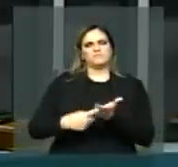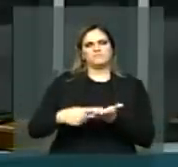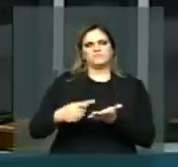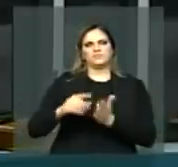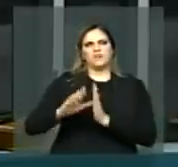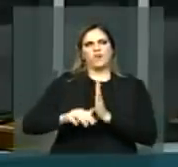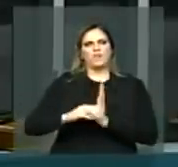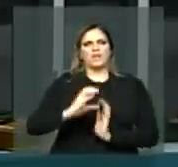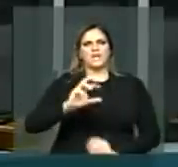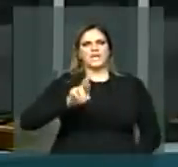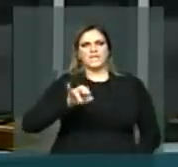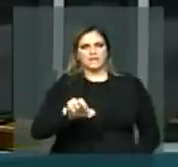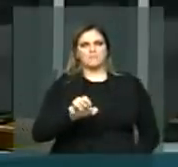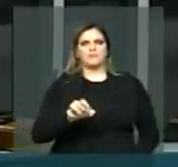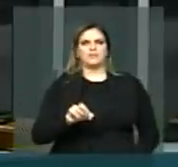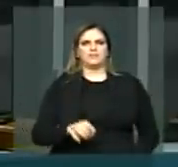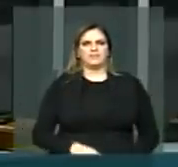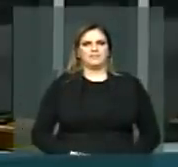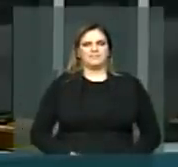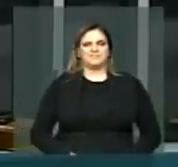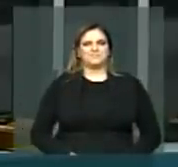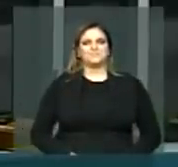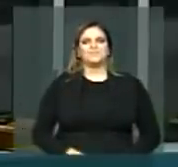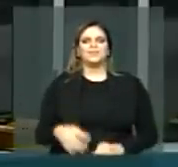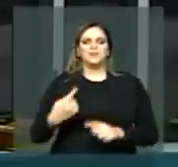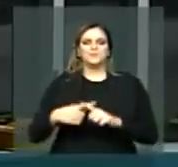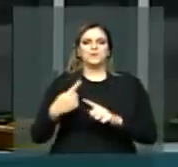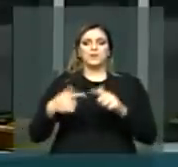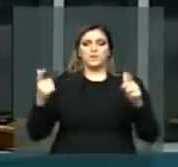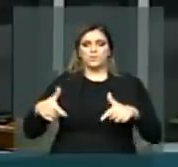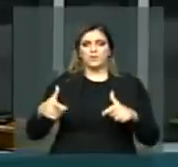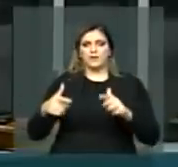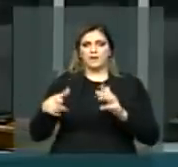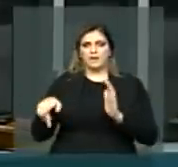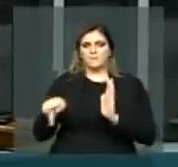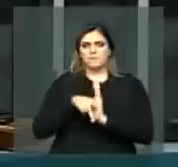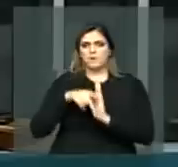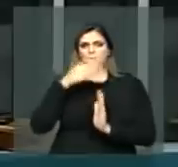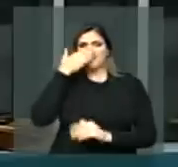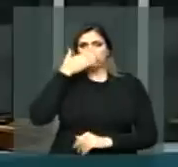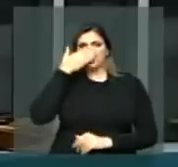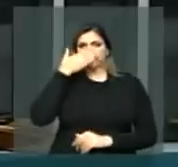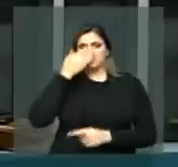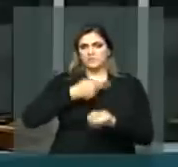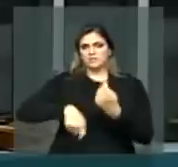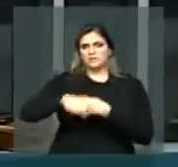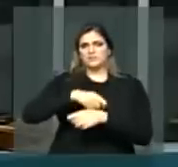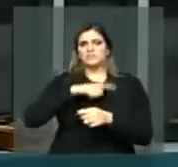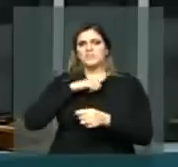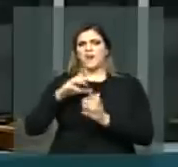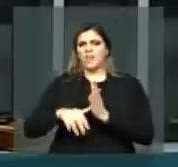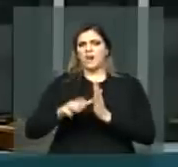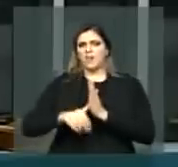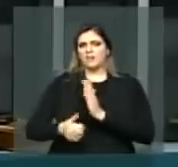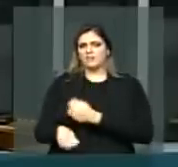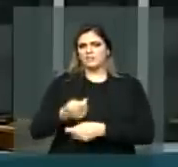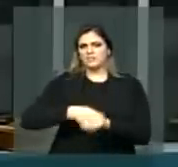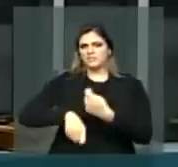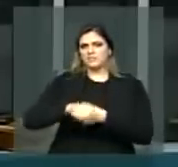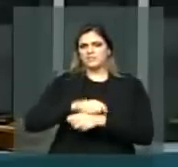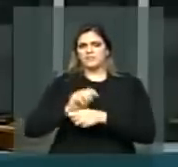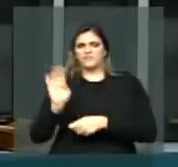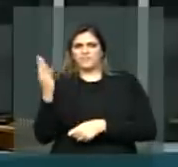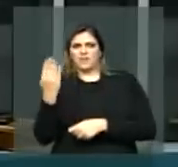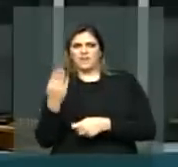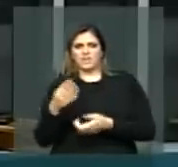legalização das casas de prostituição, em parte, que se dá em todo o mundo a lavagem de dinheiro que irriga as